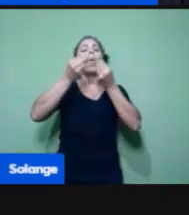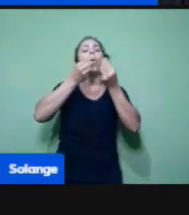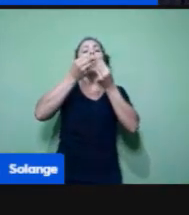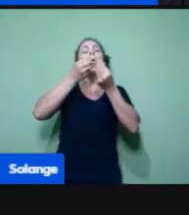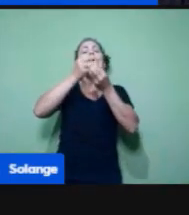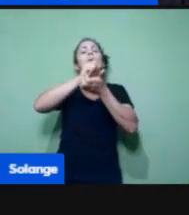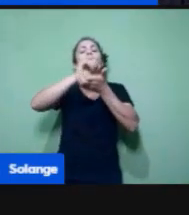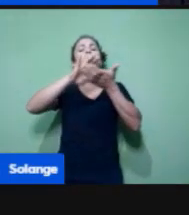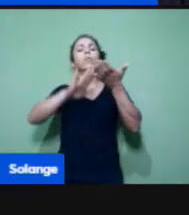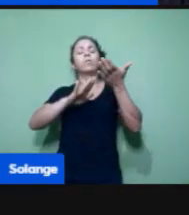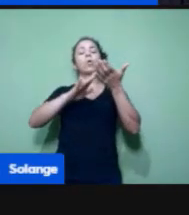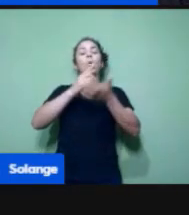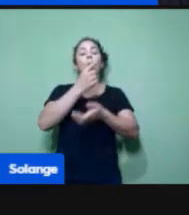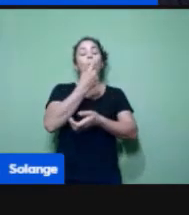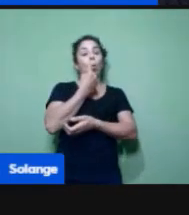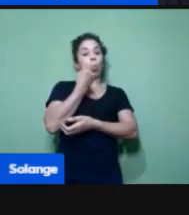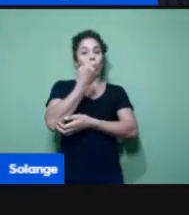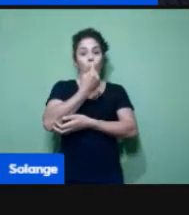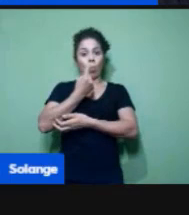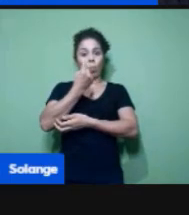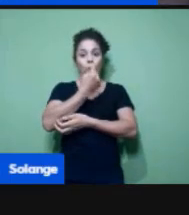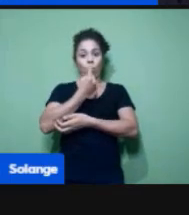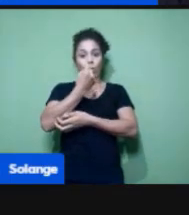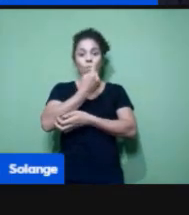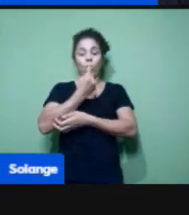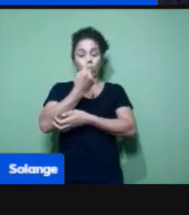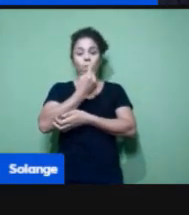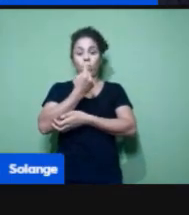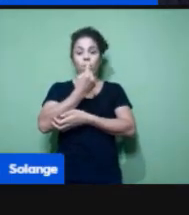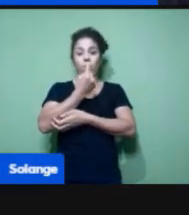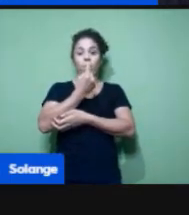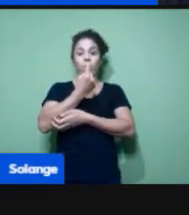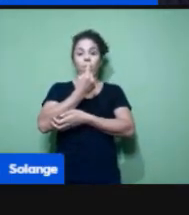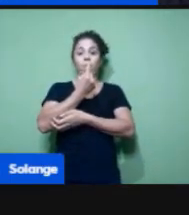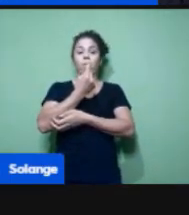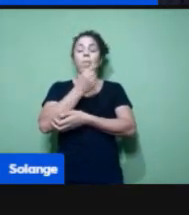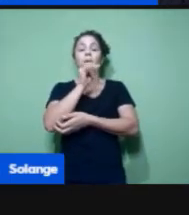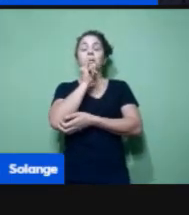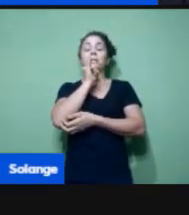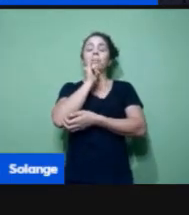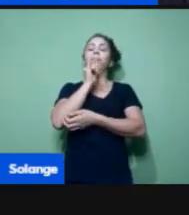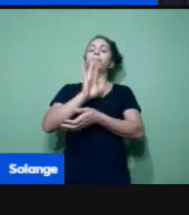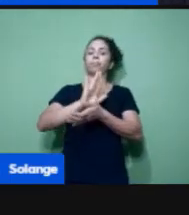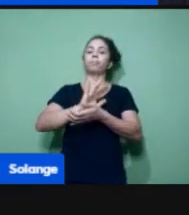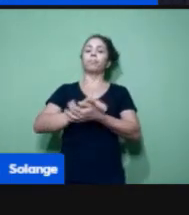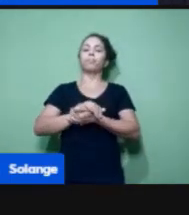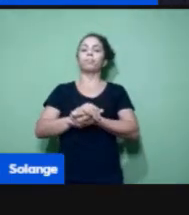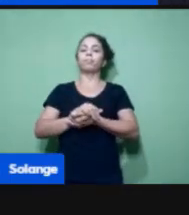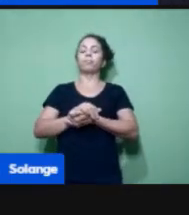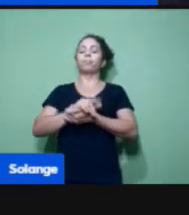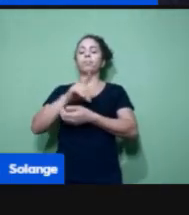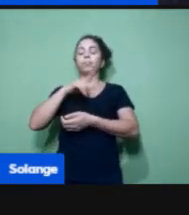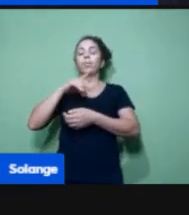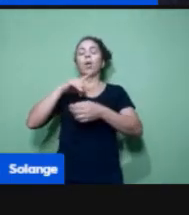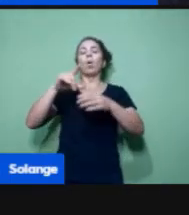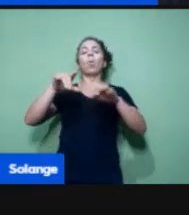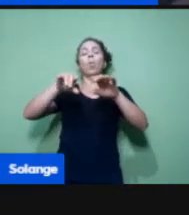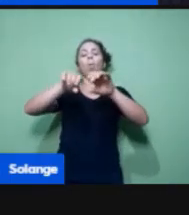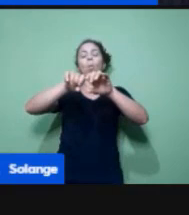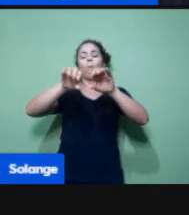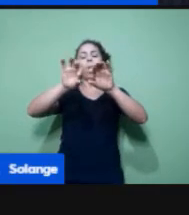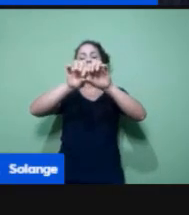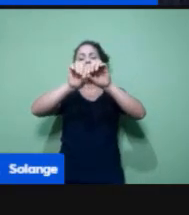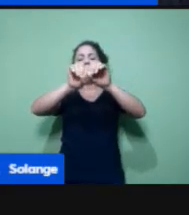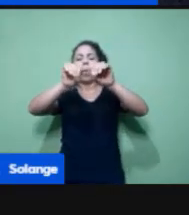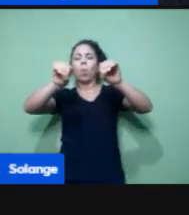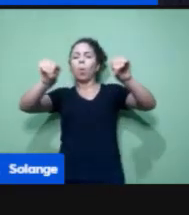Atividades individuais, tá? Então, igual eu acabei de falar, vamos supor, você vai fazer, põe uma corda, você